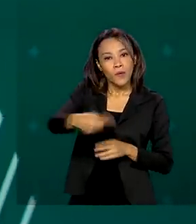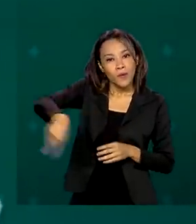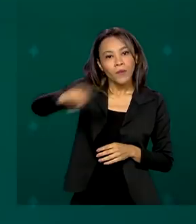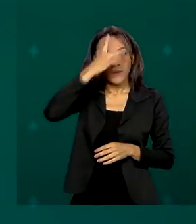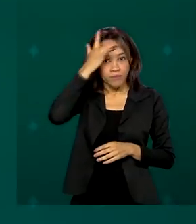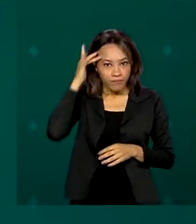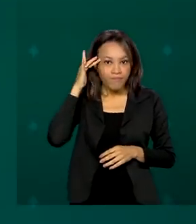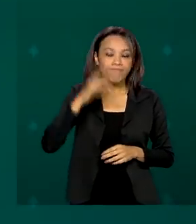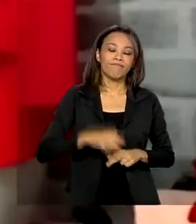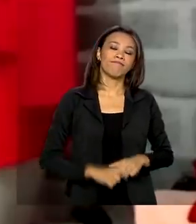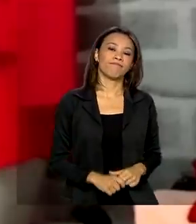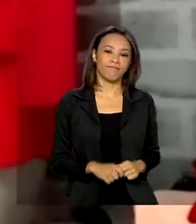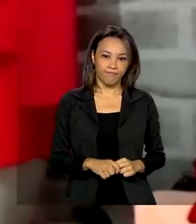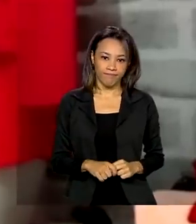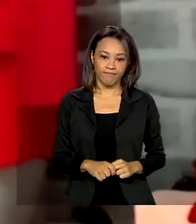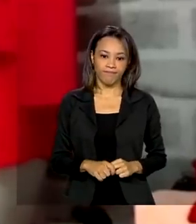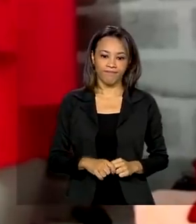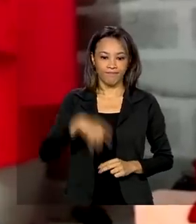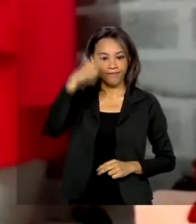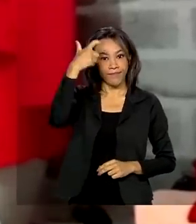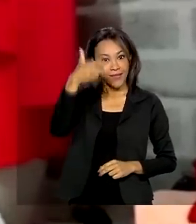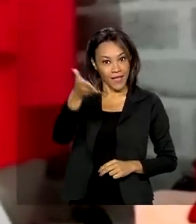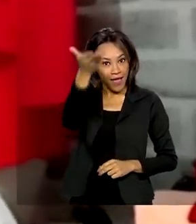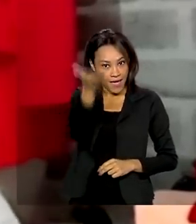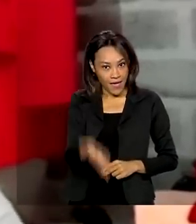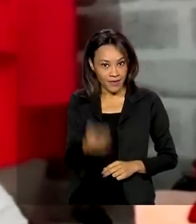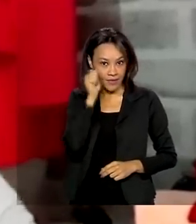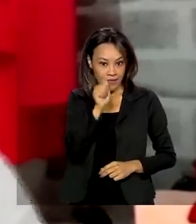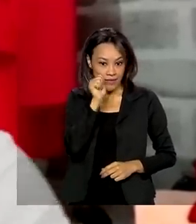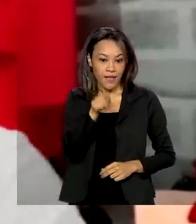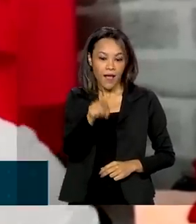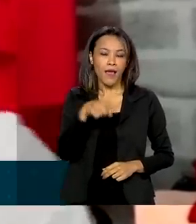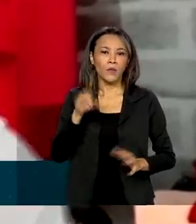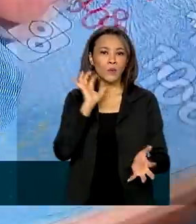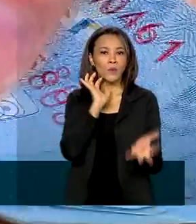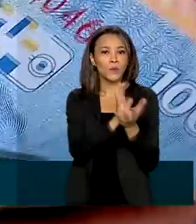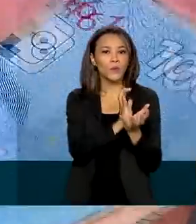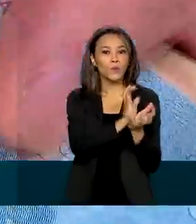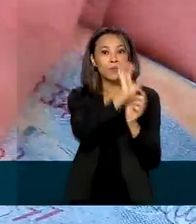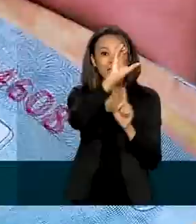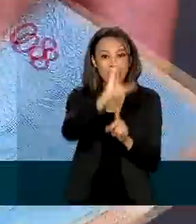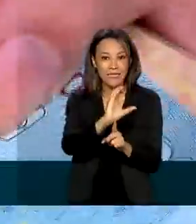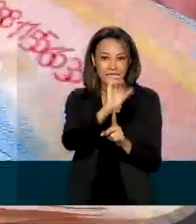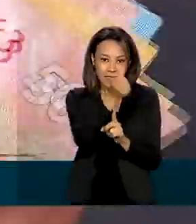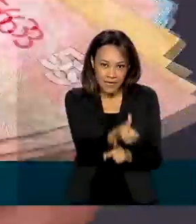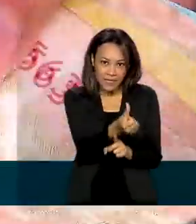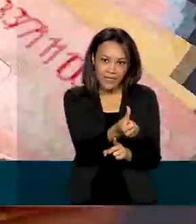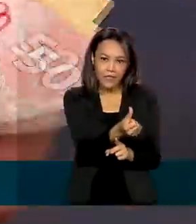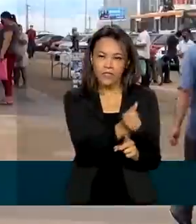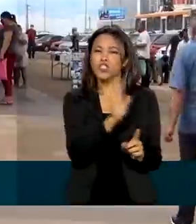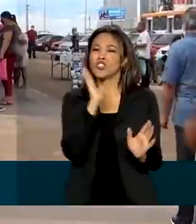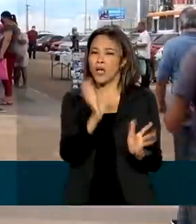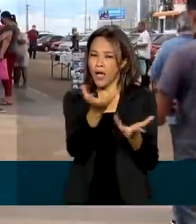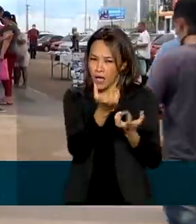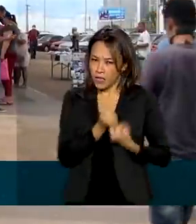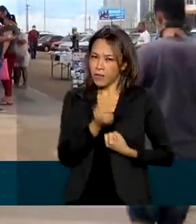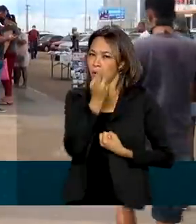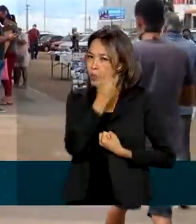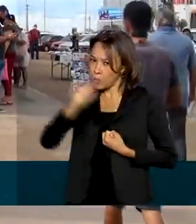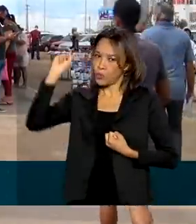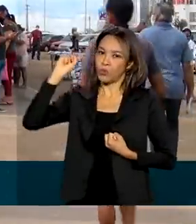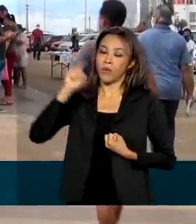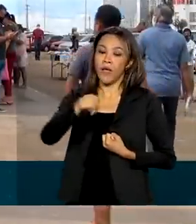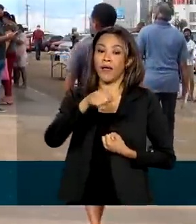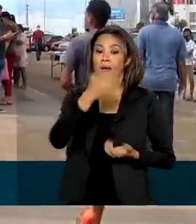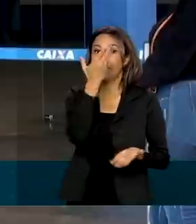brasileiros. A Railiane faz parte do Grupo 6 e já recebeu o último auxílio. Ela perdeu o